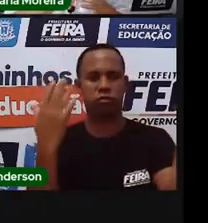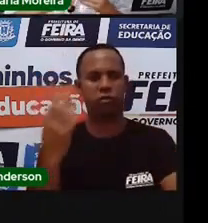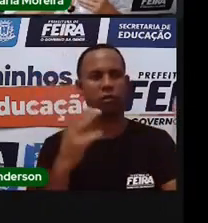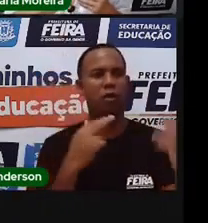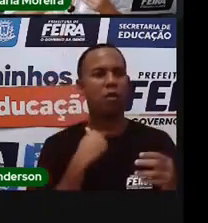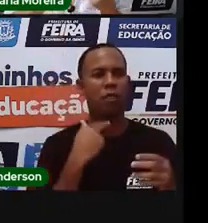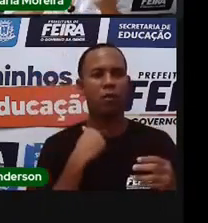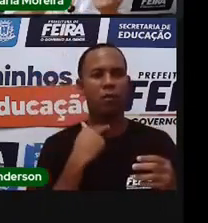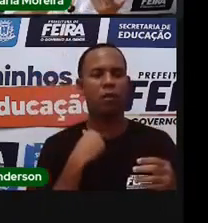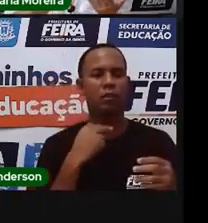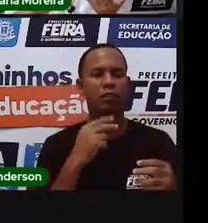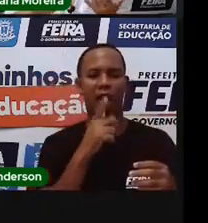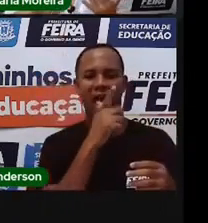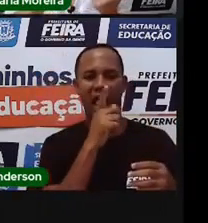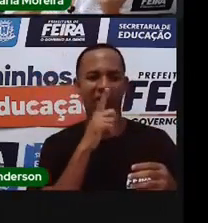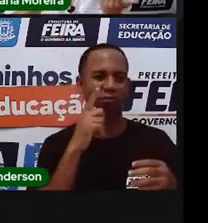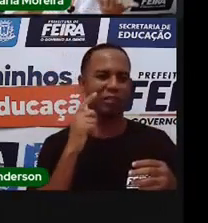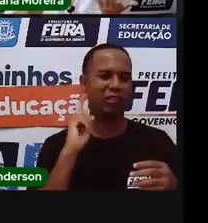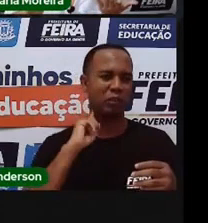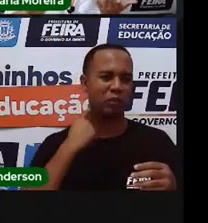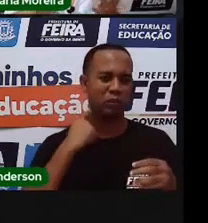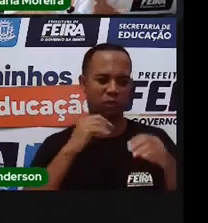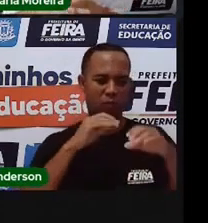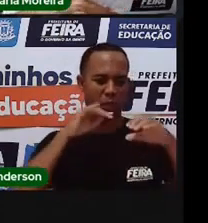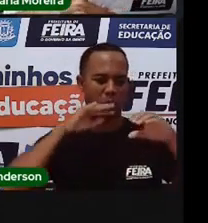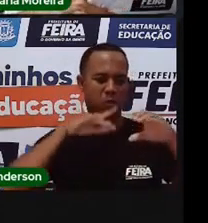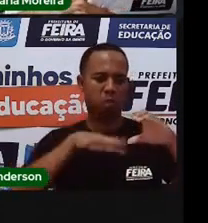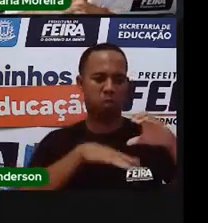nos rios, ele fica sujo e poluído. E aí?